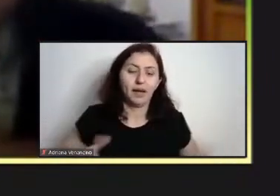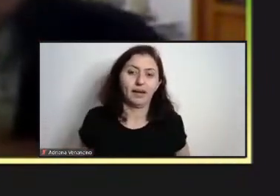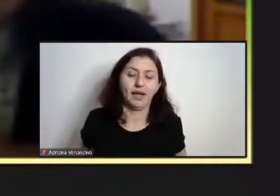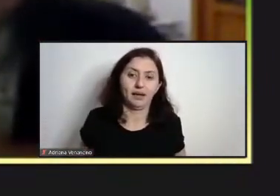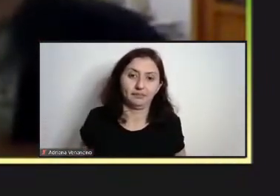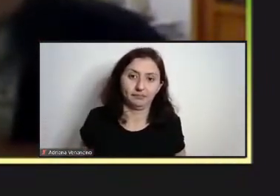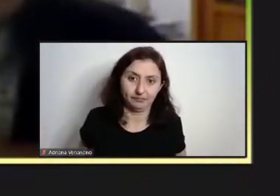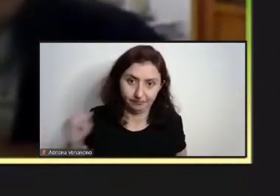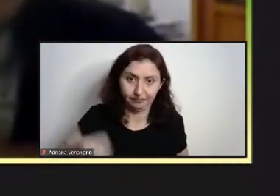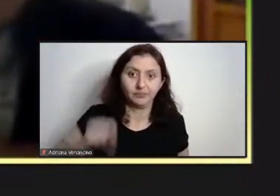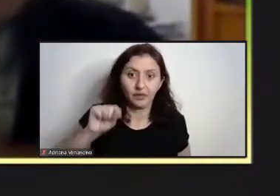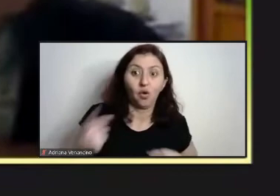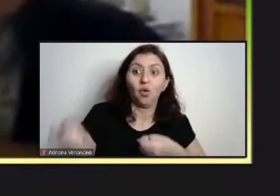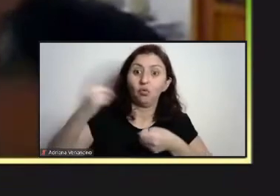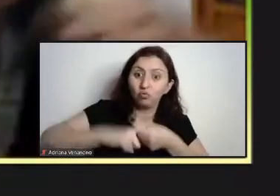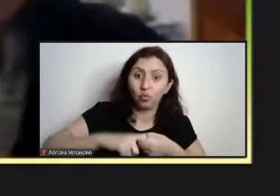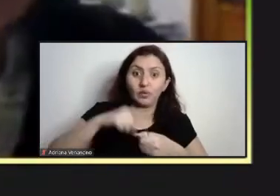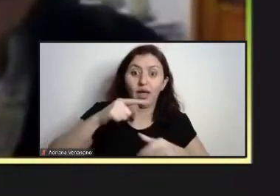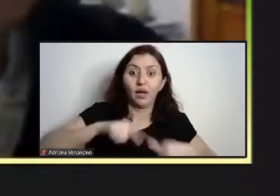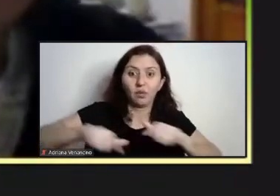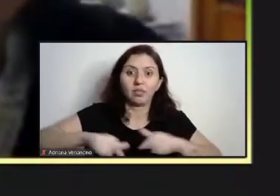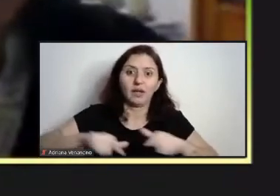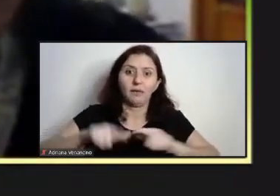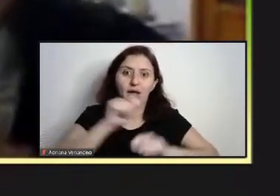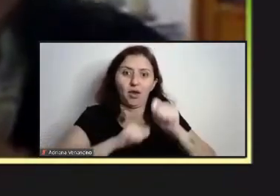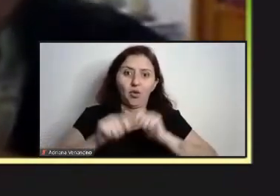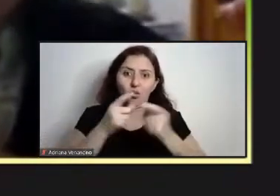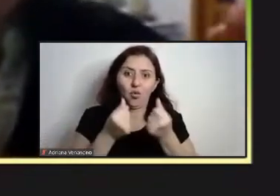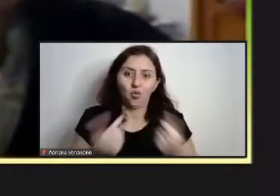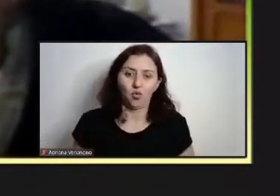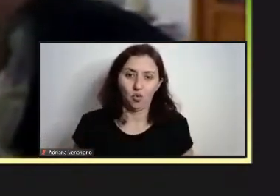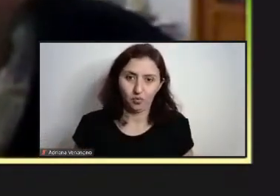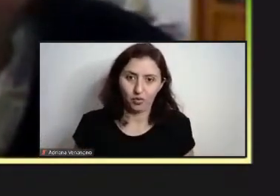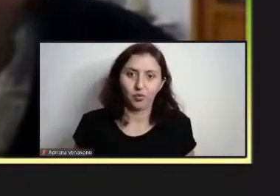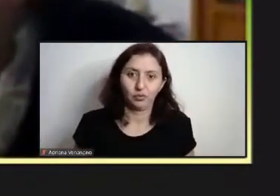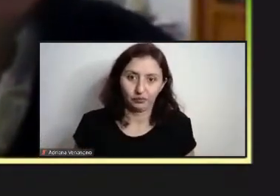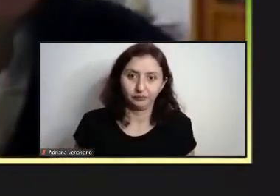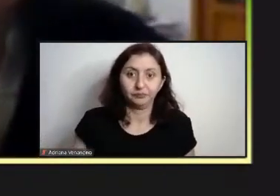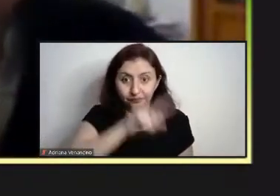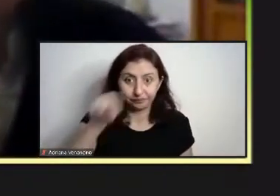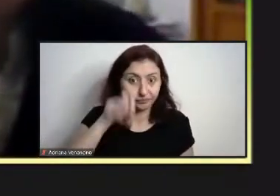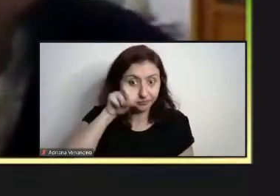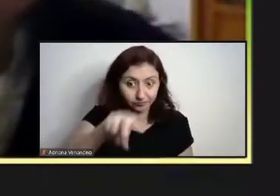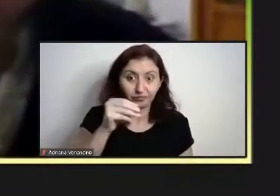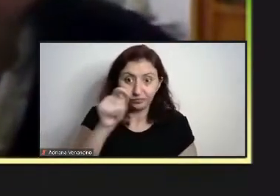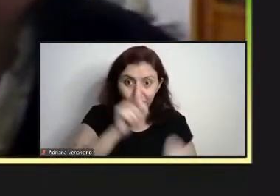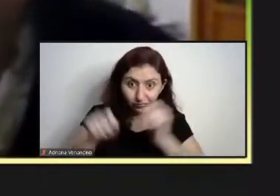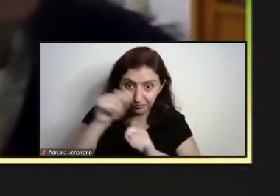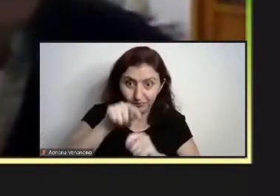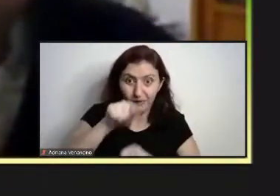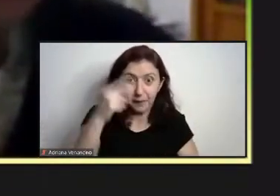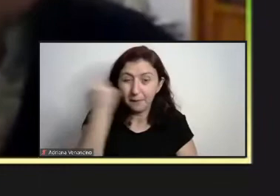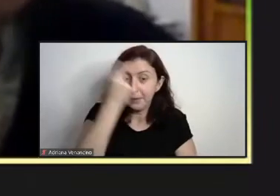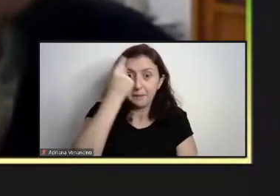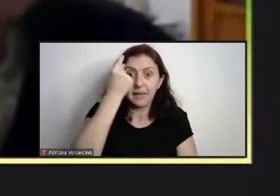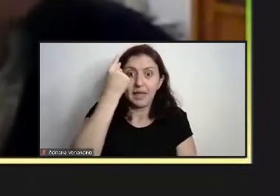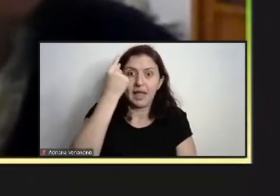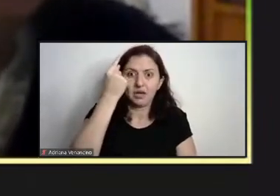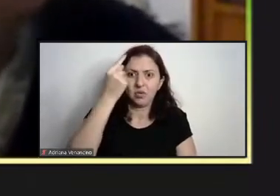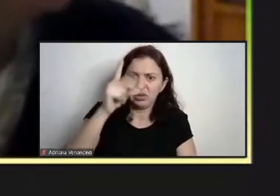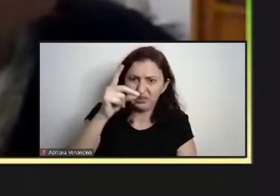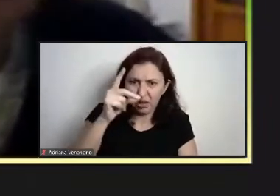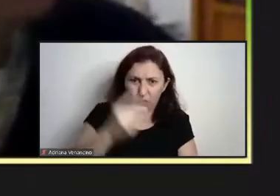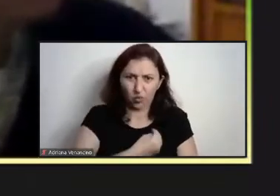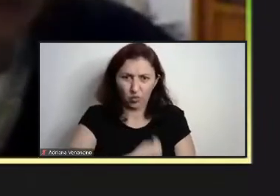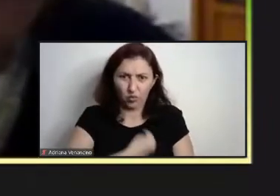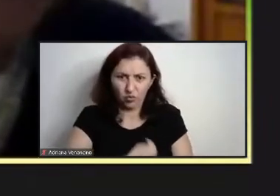à atividade econômica. Então, essa ideia de que o econômico vem em primeiro lugar e a vida vem em segundo lugar, eu acho que a gente já